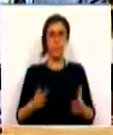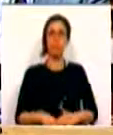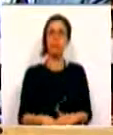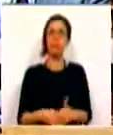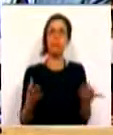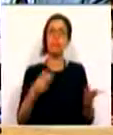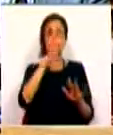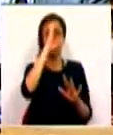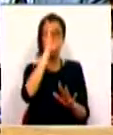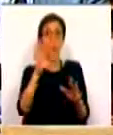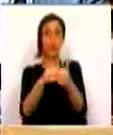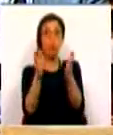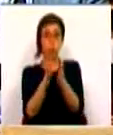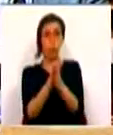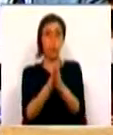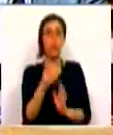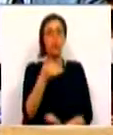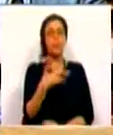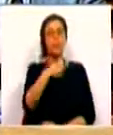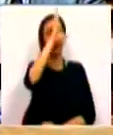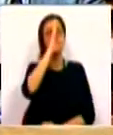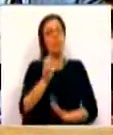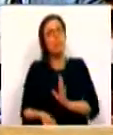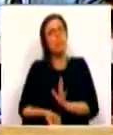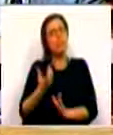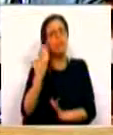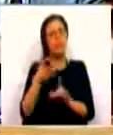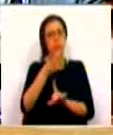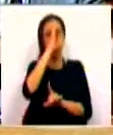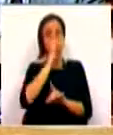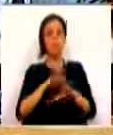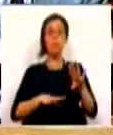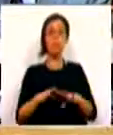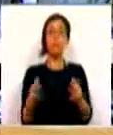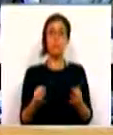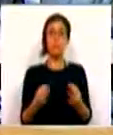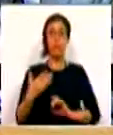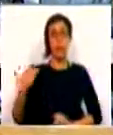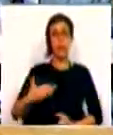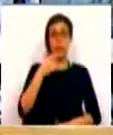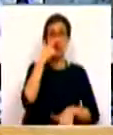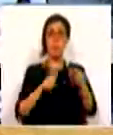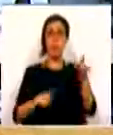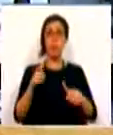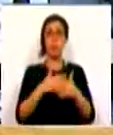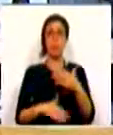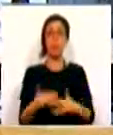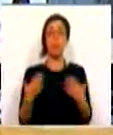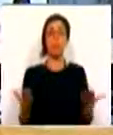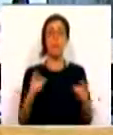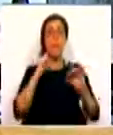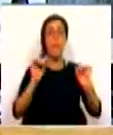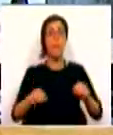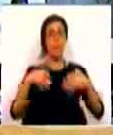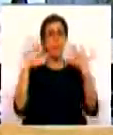Como é do conhecimento de todos, o 21º Governo Constitucional fez dos direitos das pessoas com deficiência uma